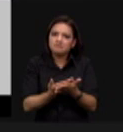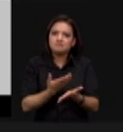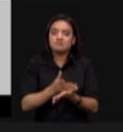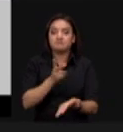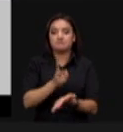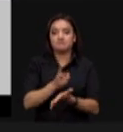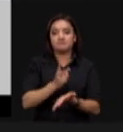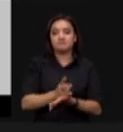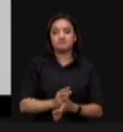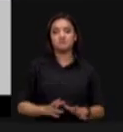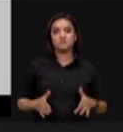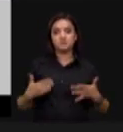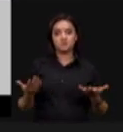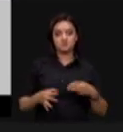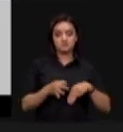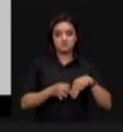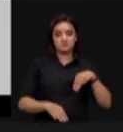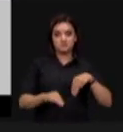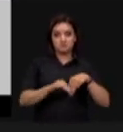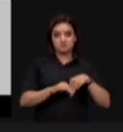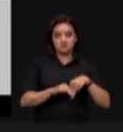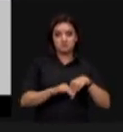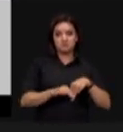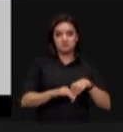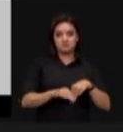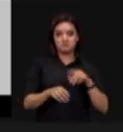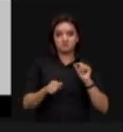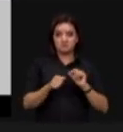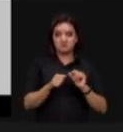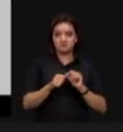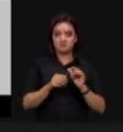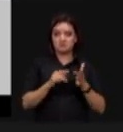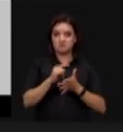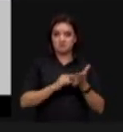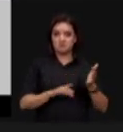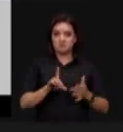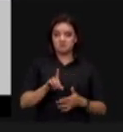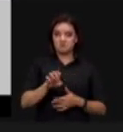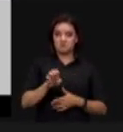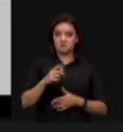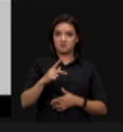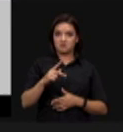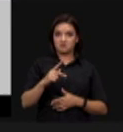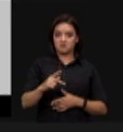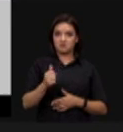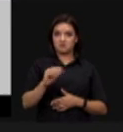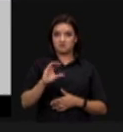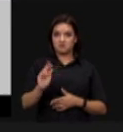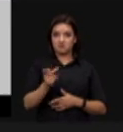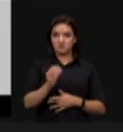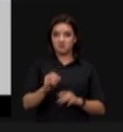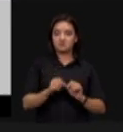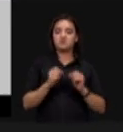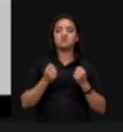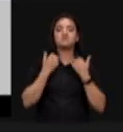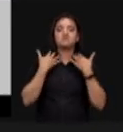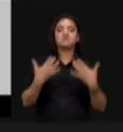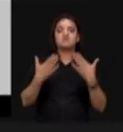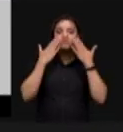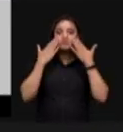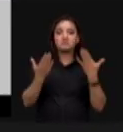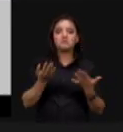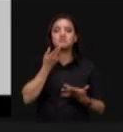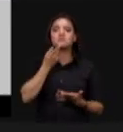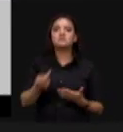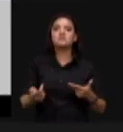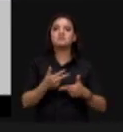quando vossa excelência no seu despacho que convoca esta audiência pública fala no estado de